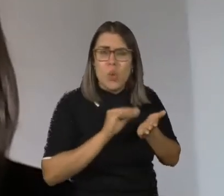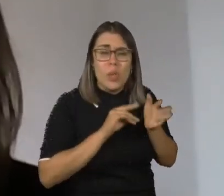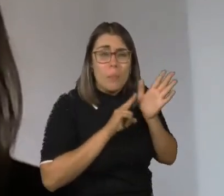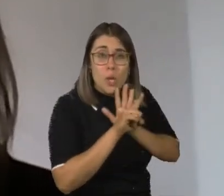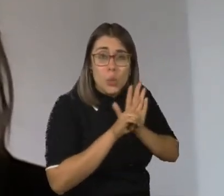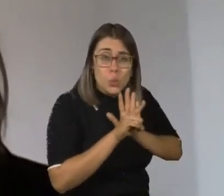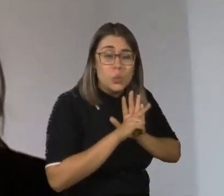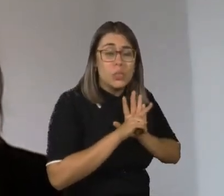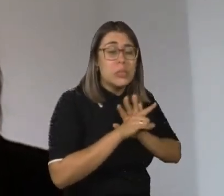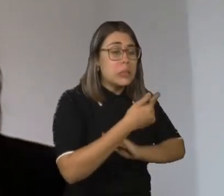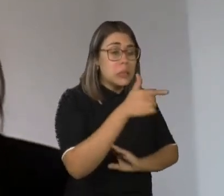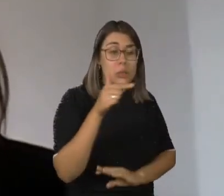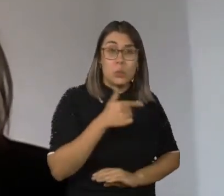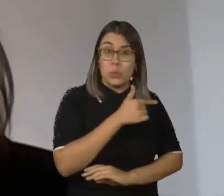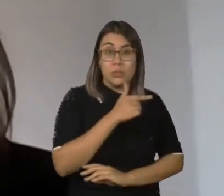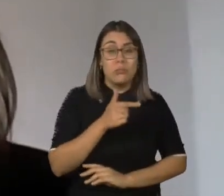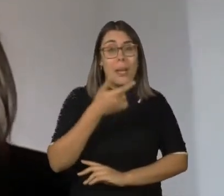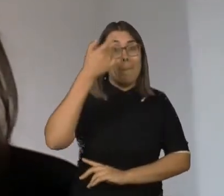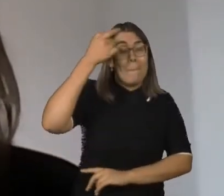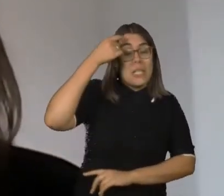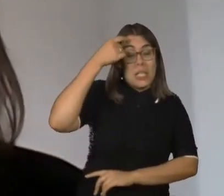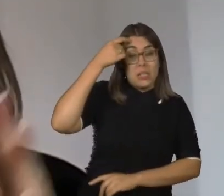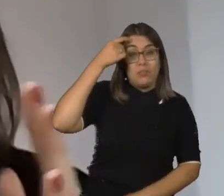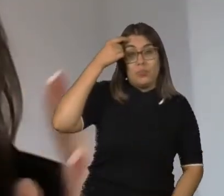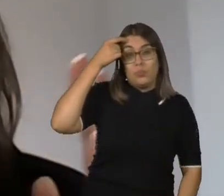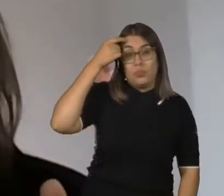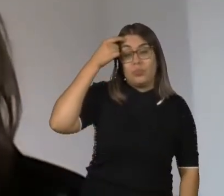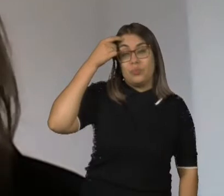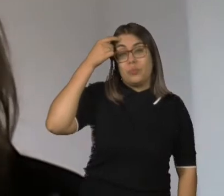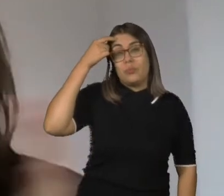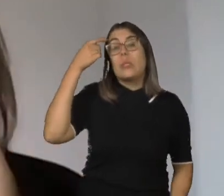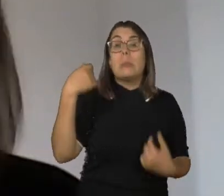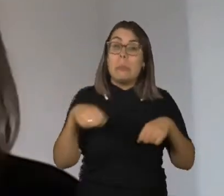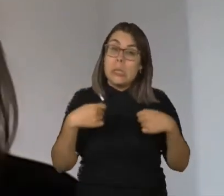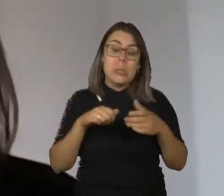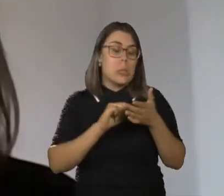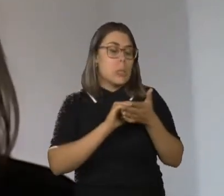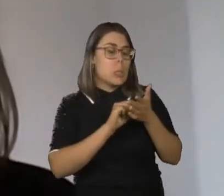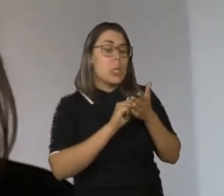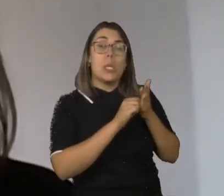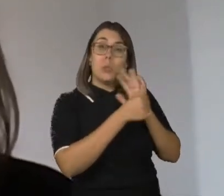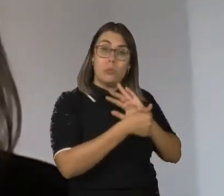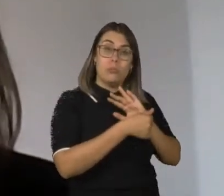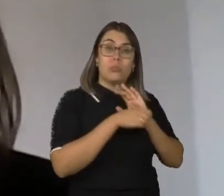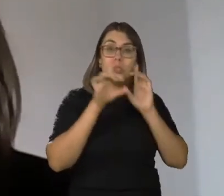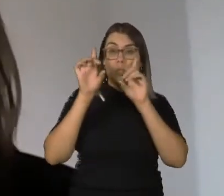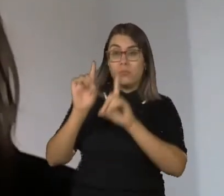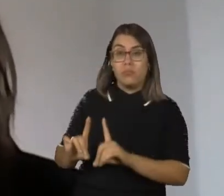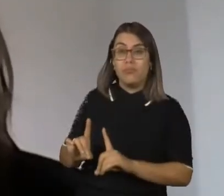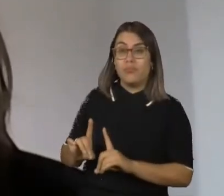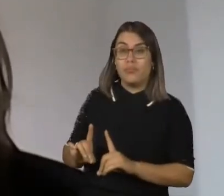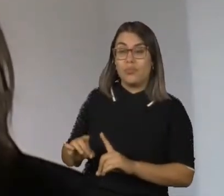não ser pensada entre a síndrome e a deficiência intelectual é